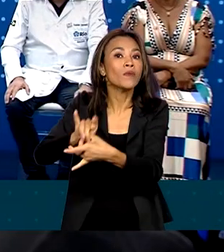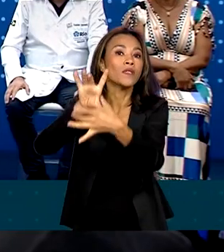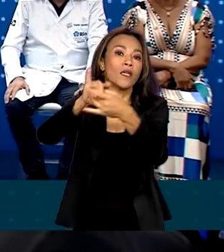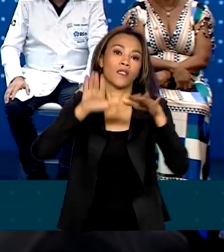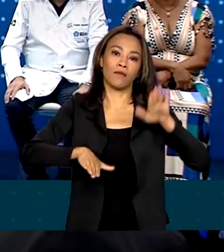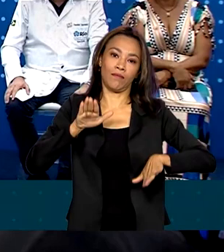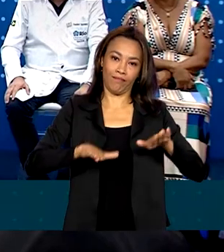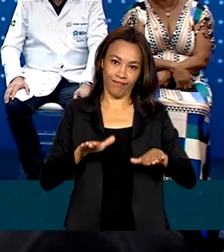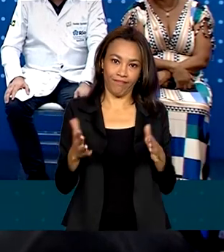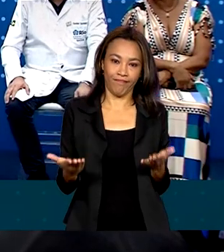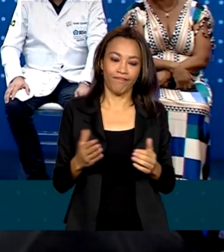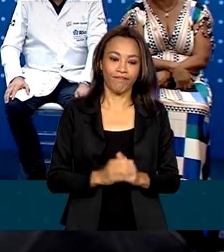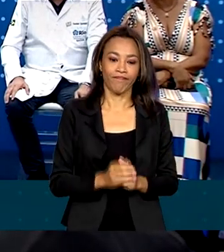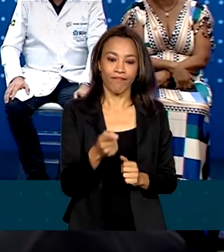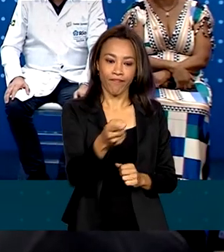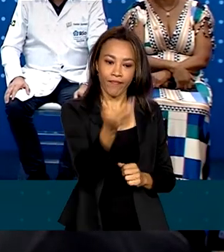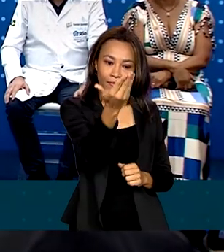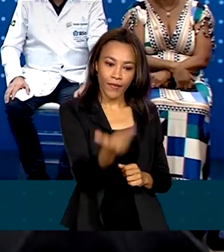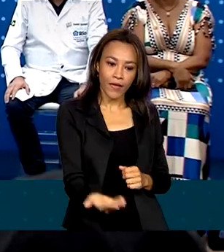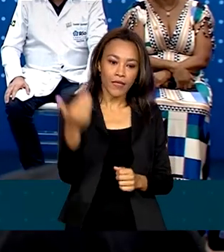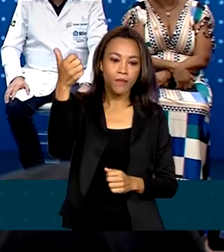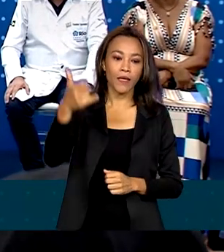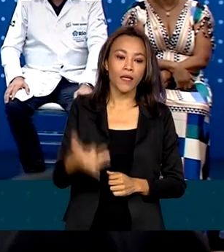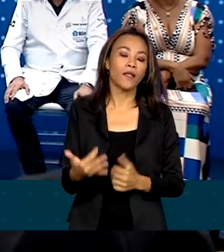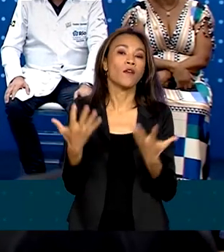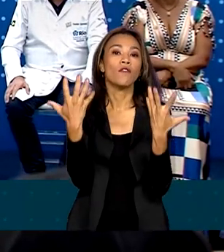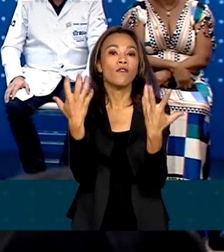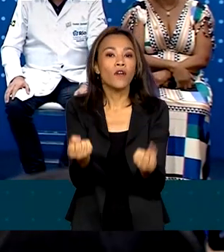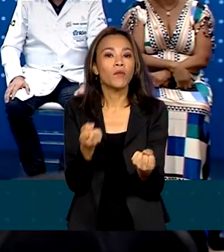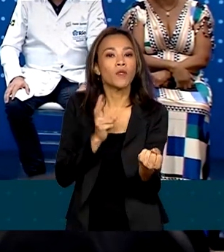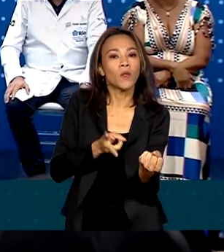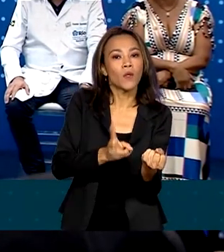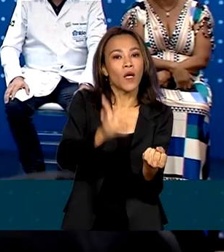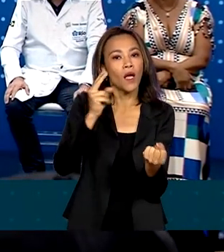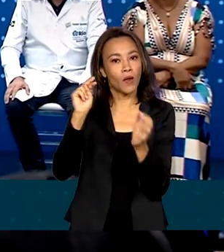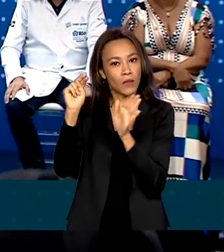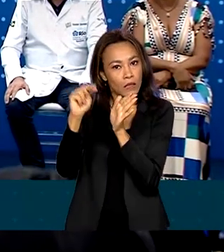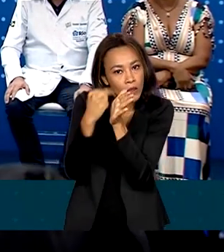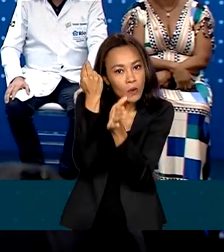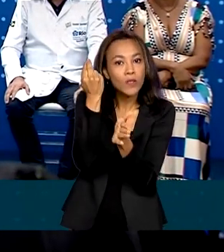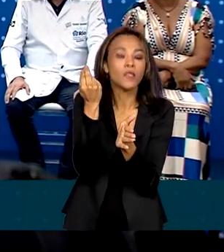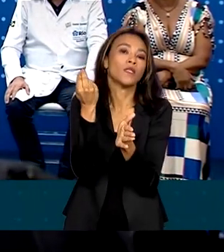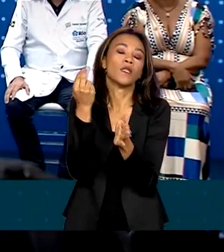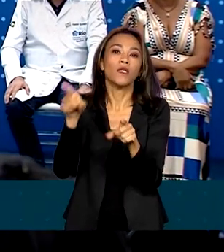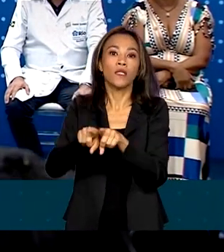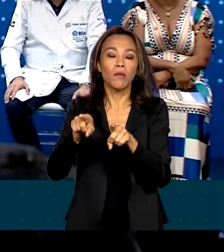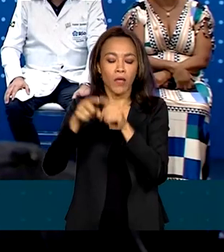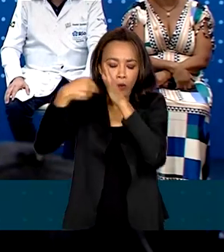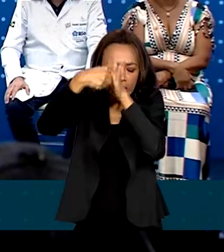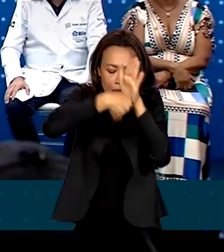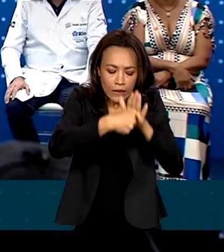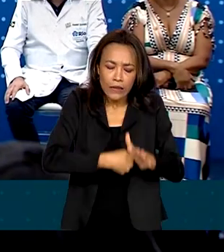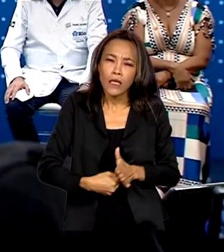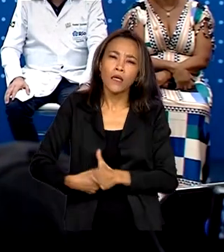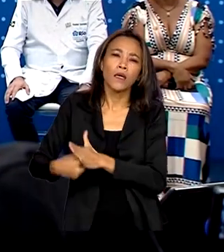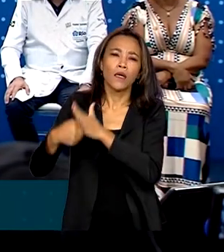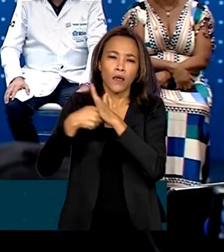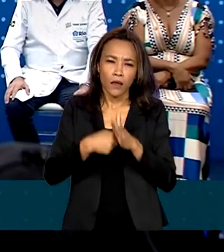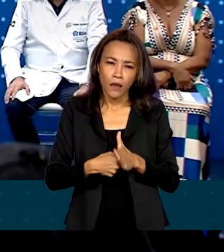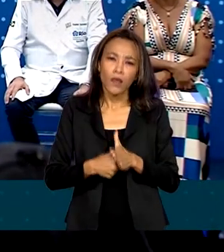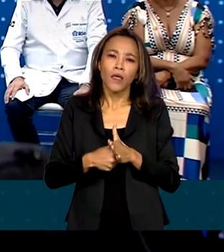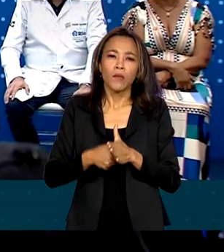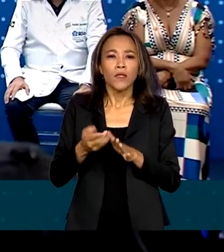Vamos começar com as cirurgias e vamos caminhar para os exames diagnósticos, para a questão das